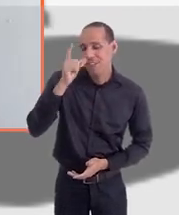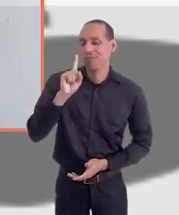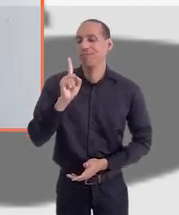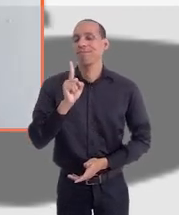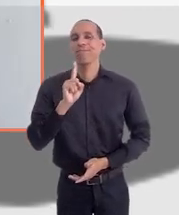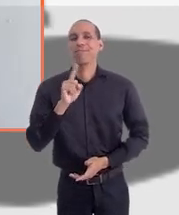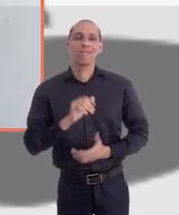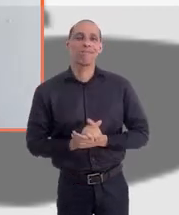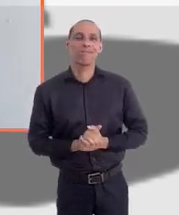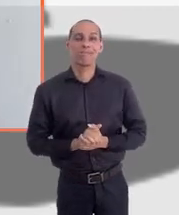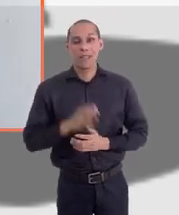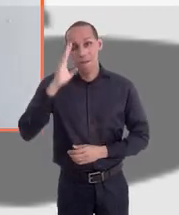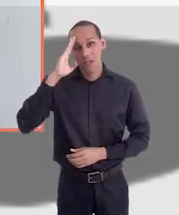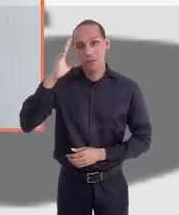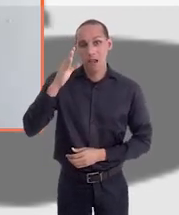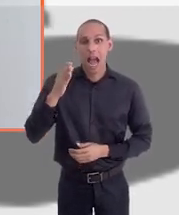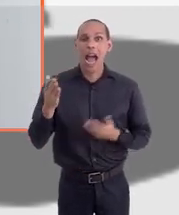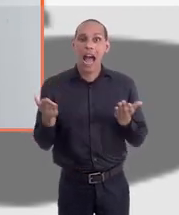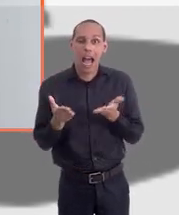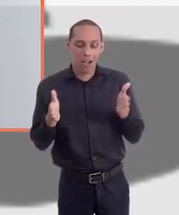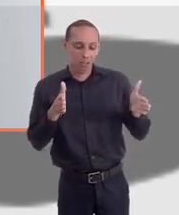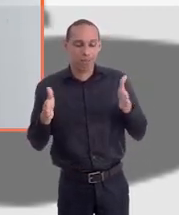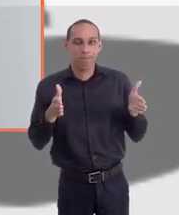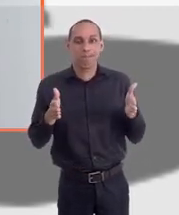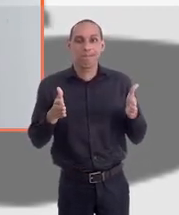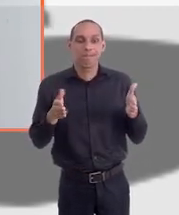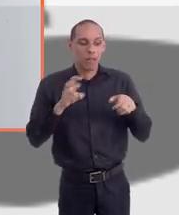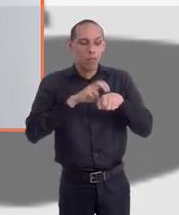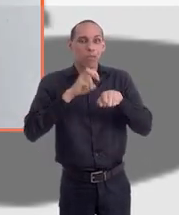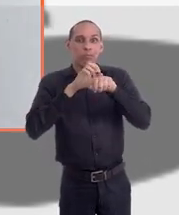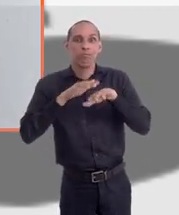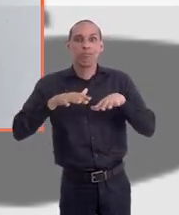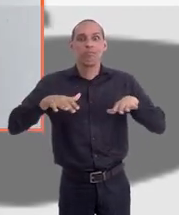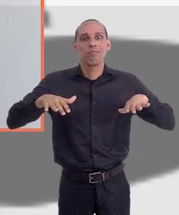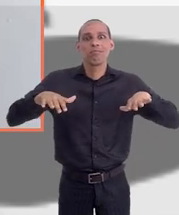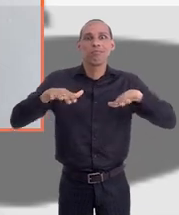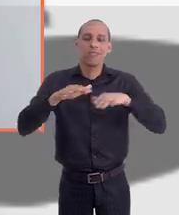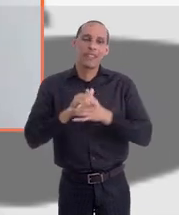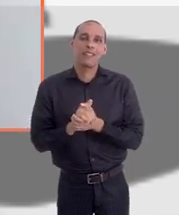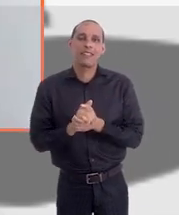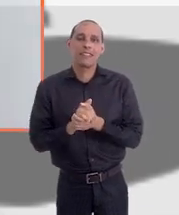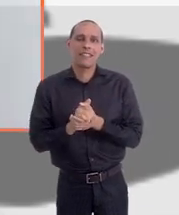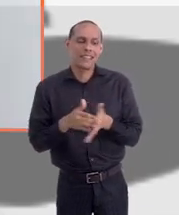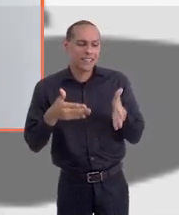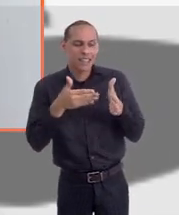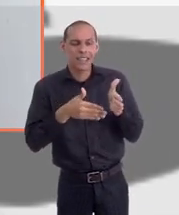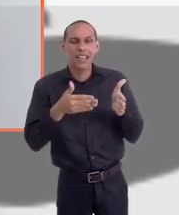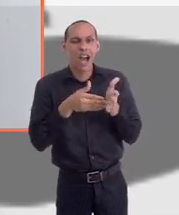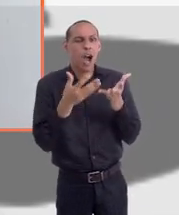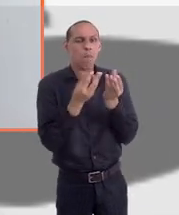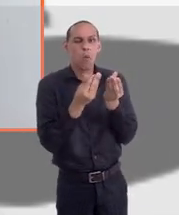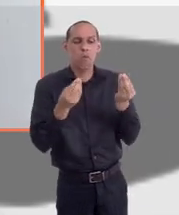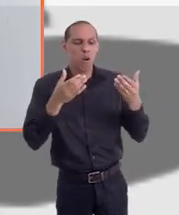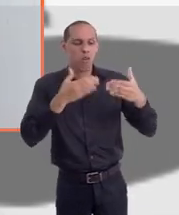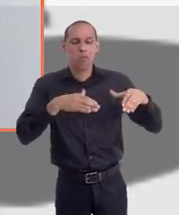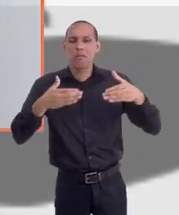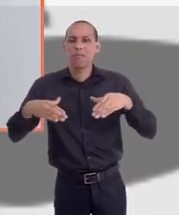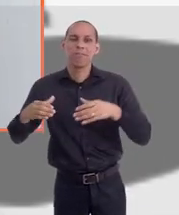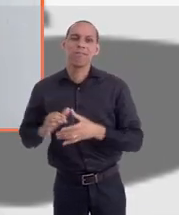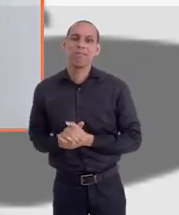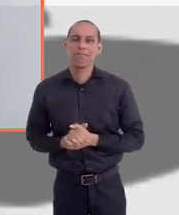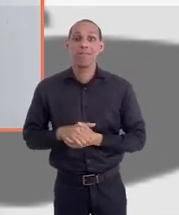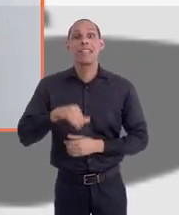costuma ser fácil, ainda mais quando no meio desse caminho surge uma pandemia que suspendeu e adiou diversos